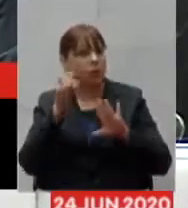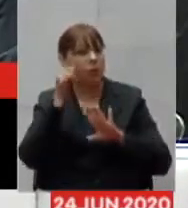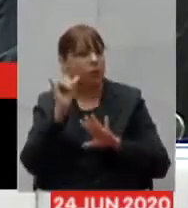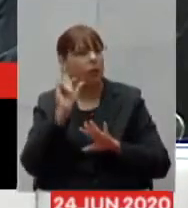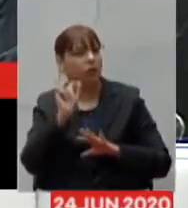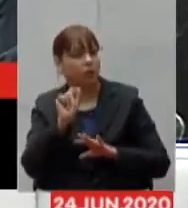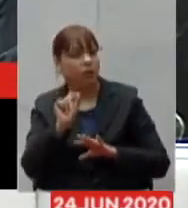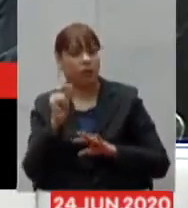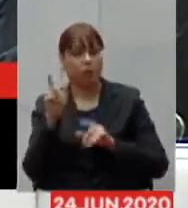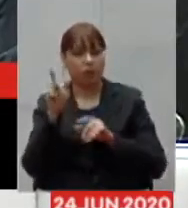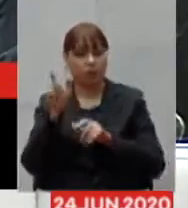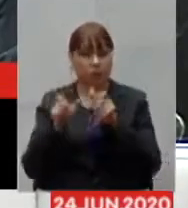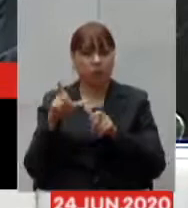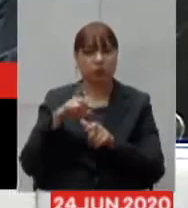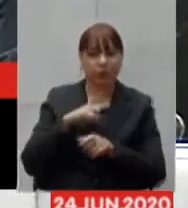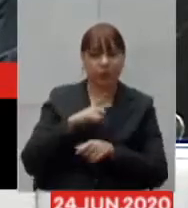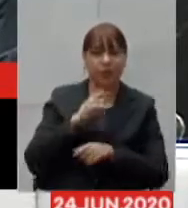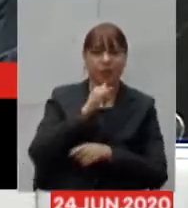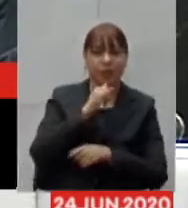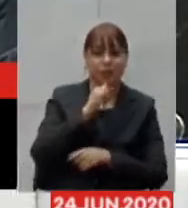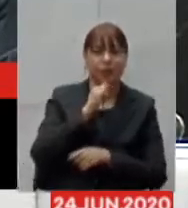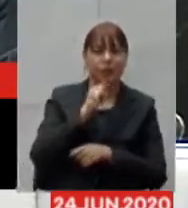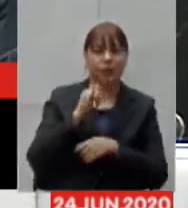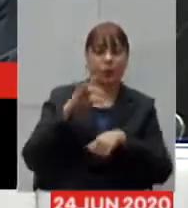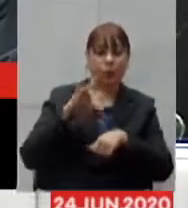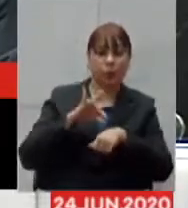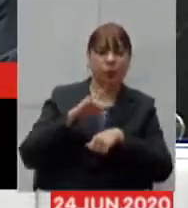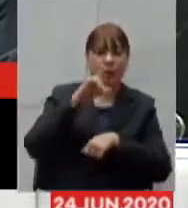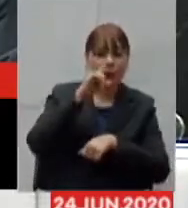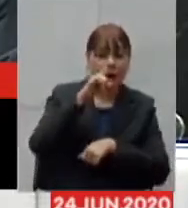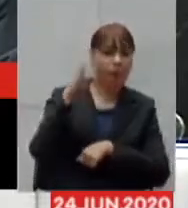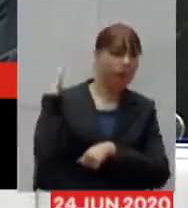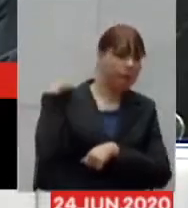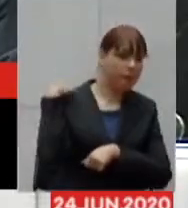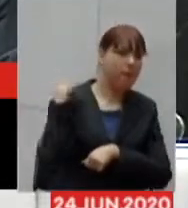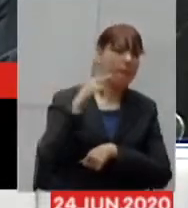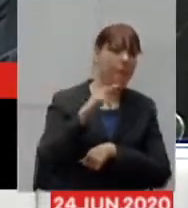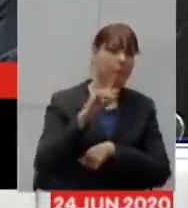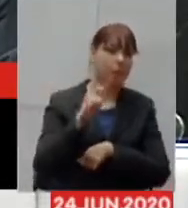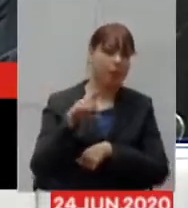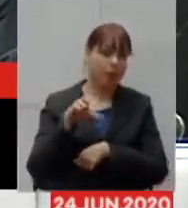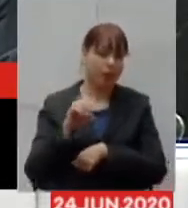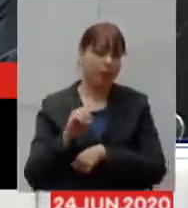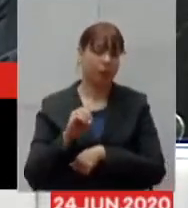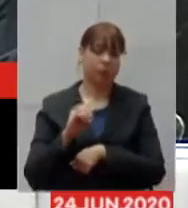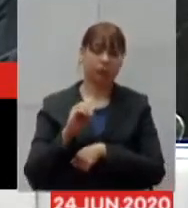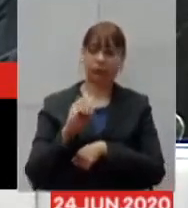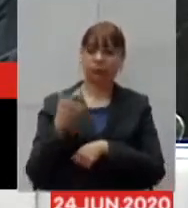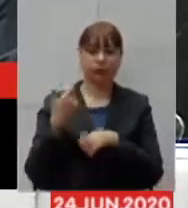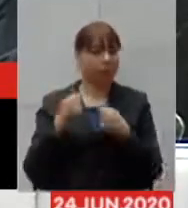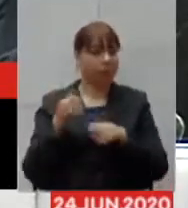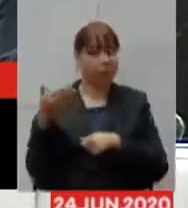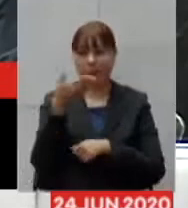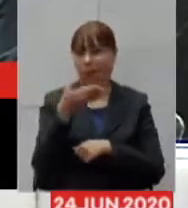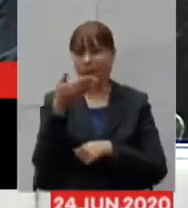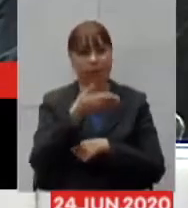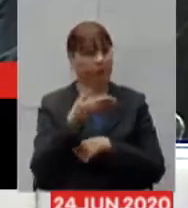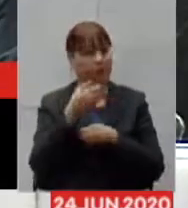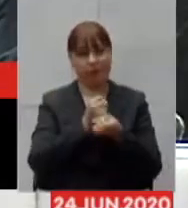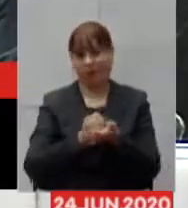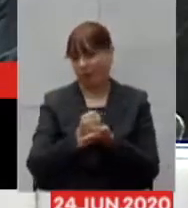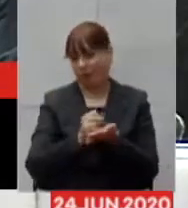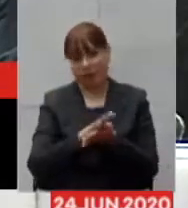pessoas que tem doença pulmonar grave elas compareçam a as farmácias é um número muito